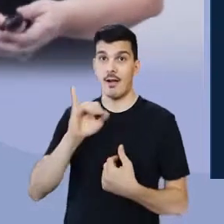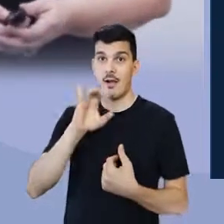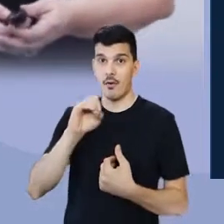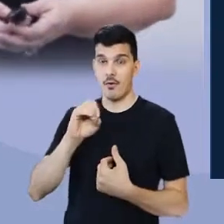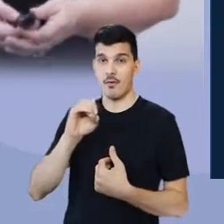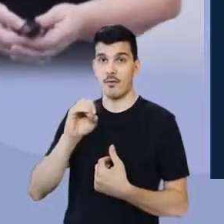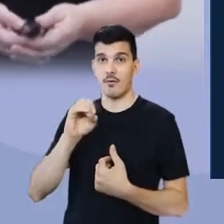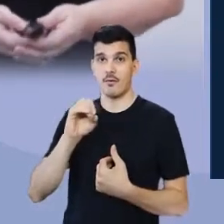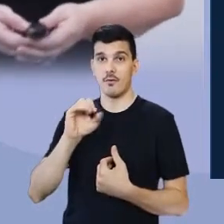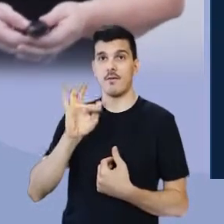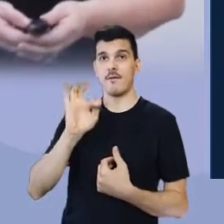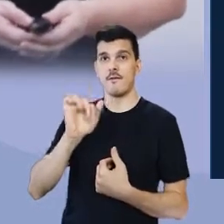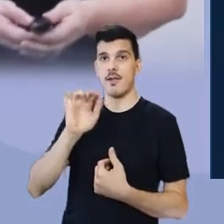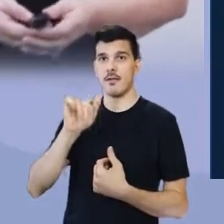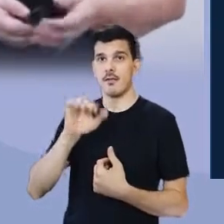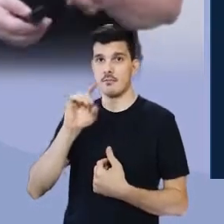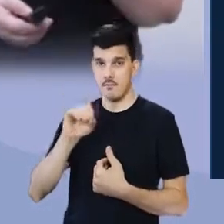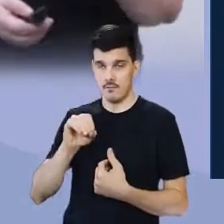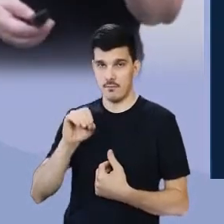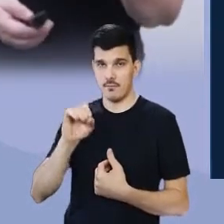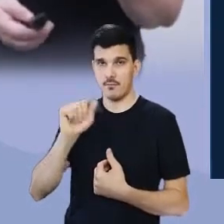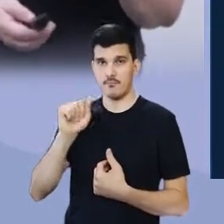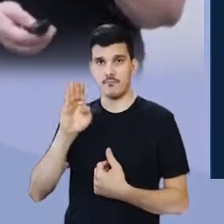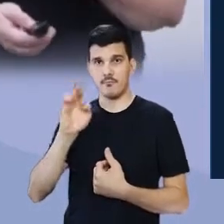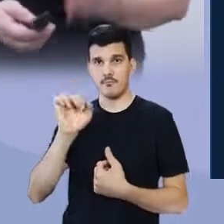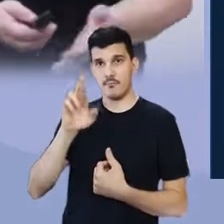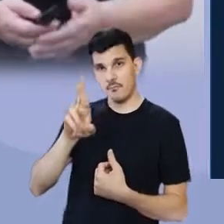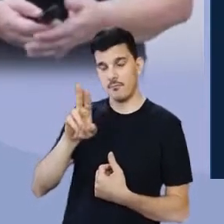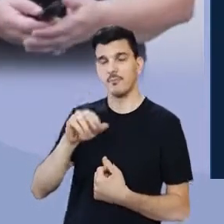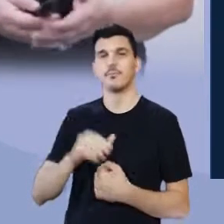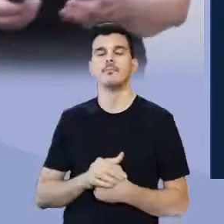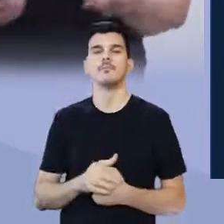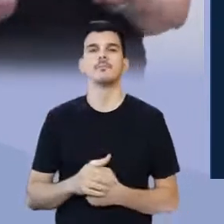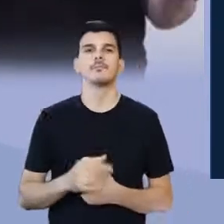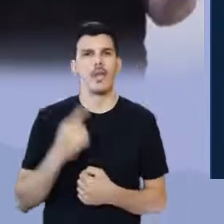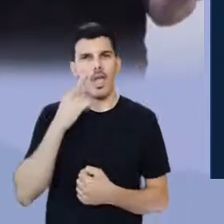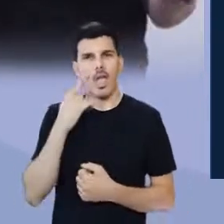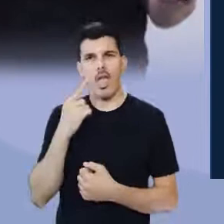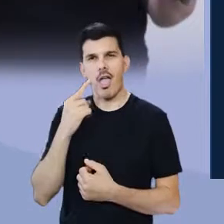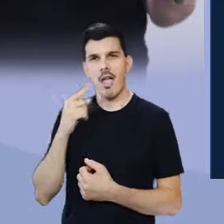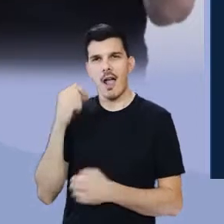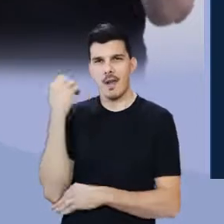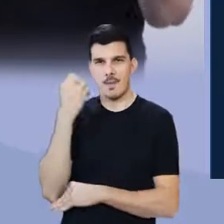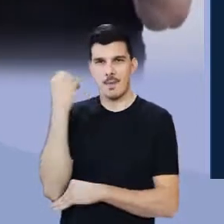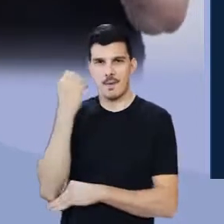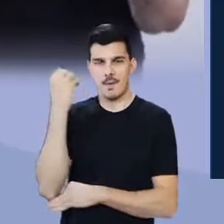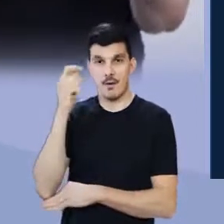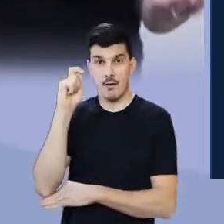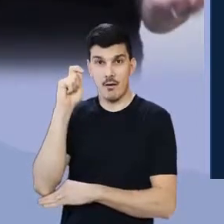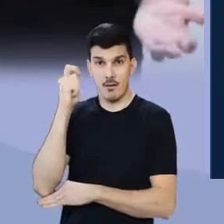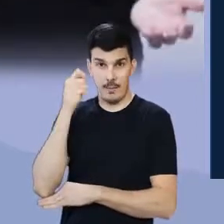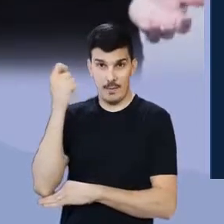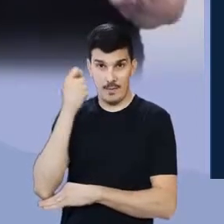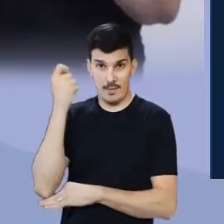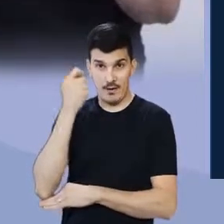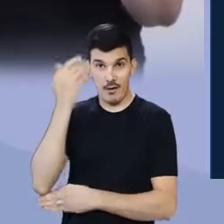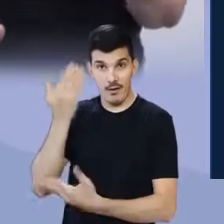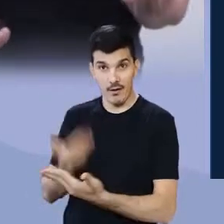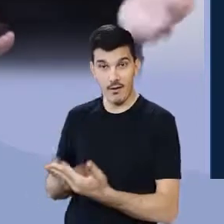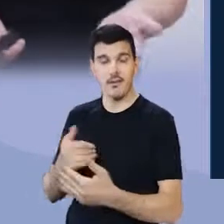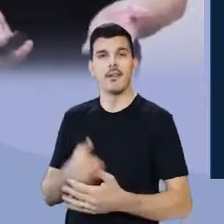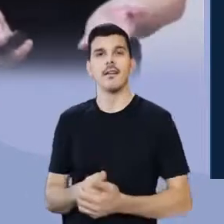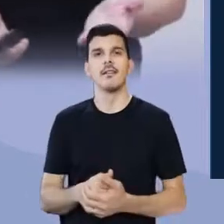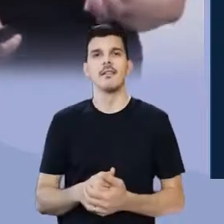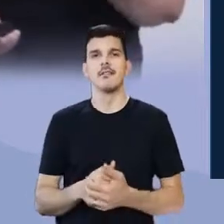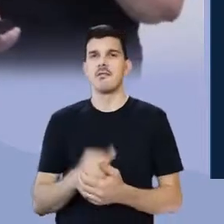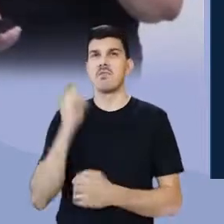Caio faleceu em 96, escritor gaúcho, está percebendo? Todo o Brasil, com grandes